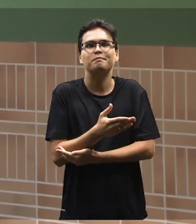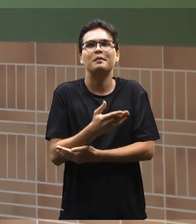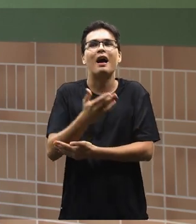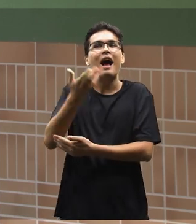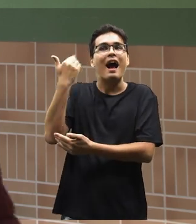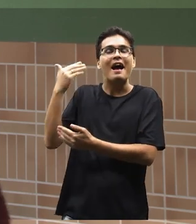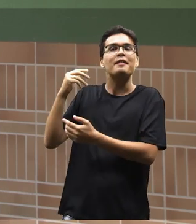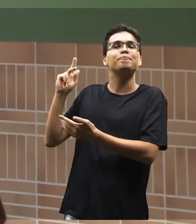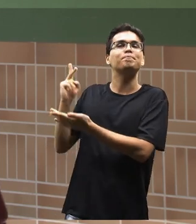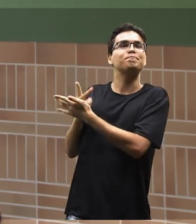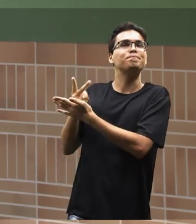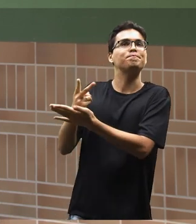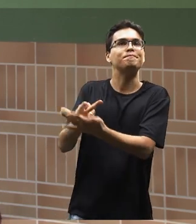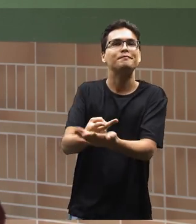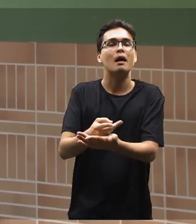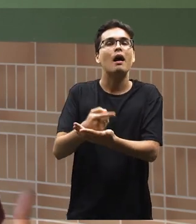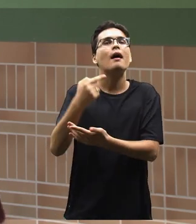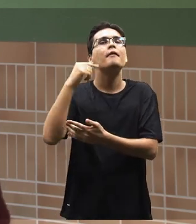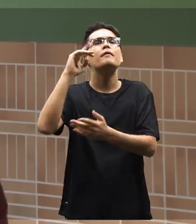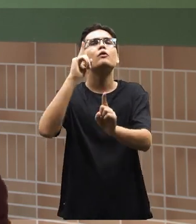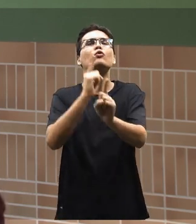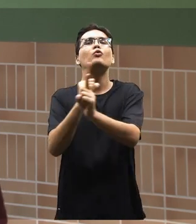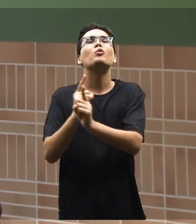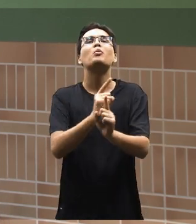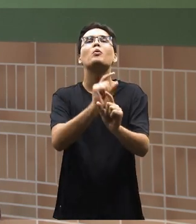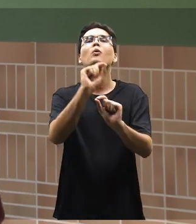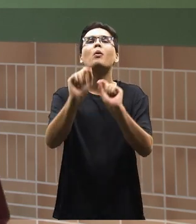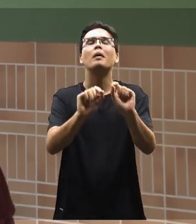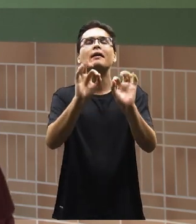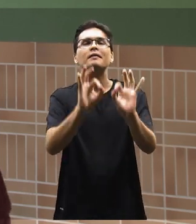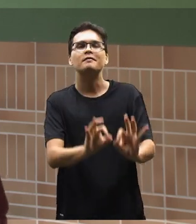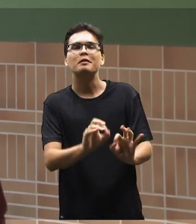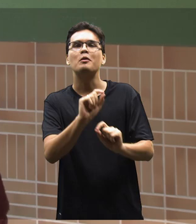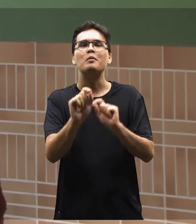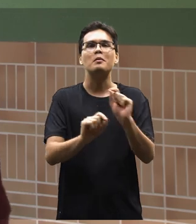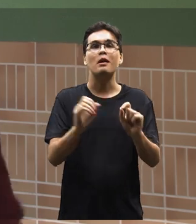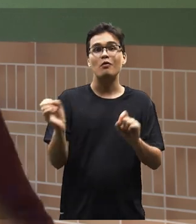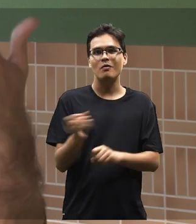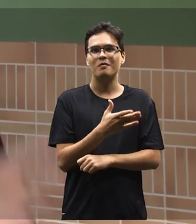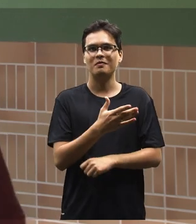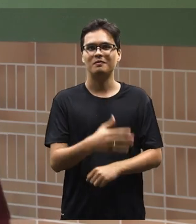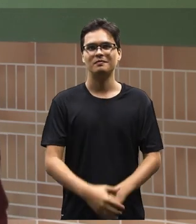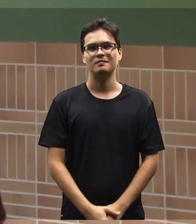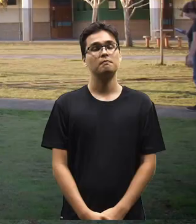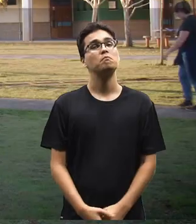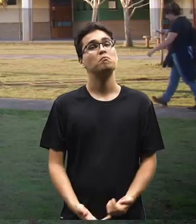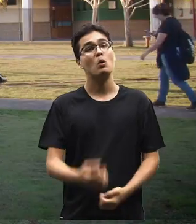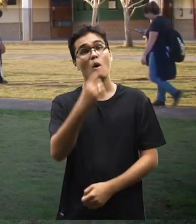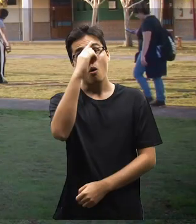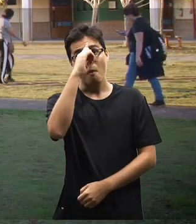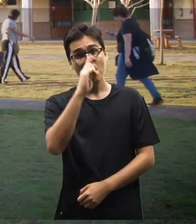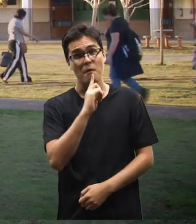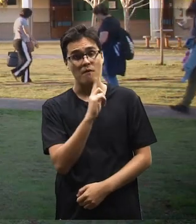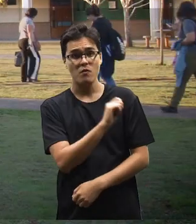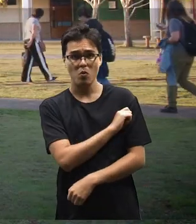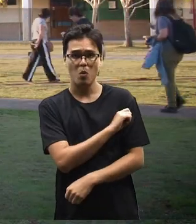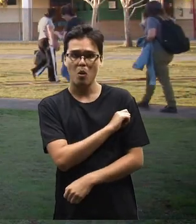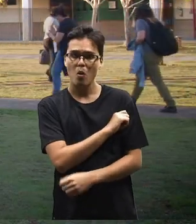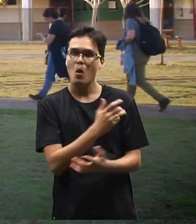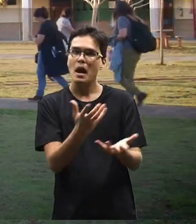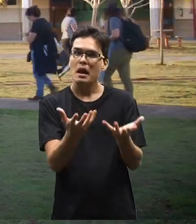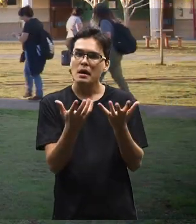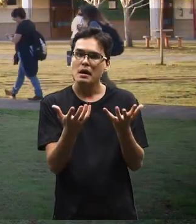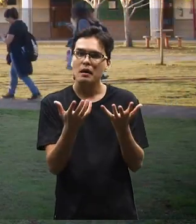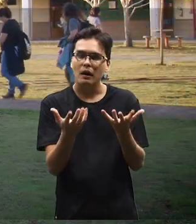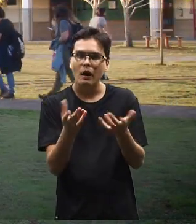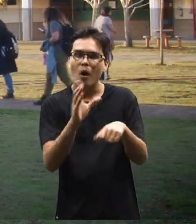é isso. E você vai se desconstruindo e vai descobrindo as novas formas e o que você vai levar aí para frente. O perfil do aluno que